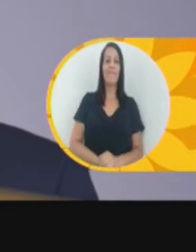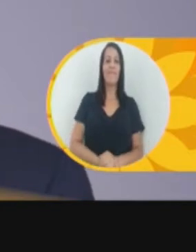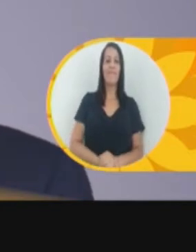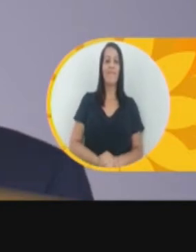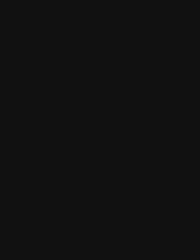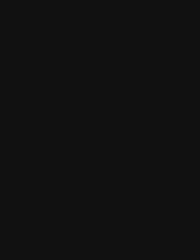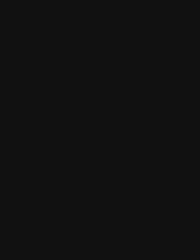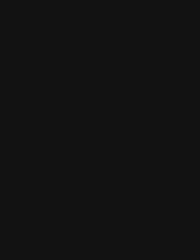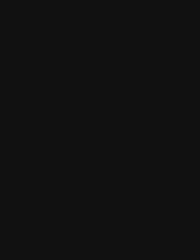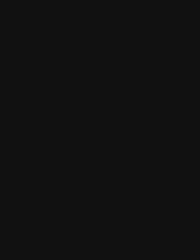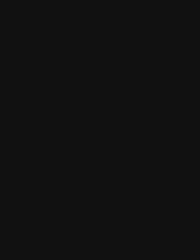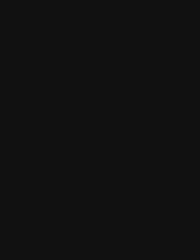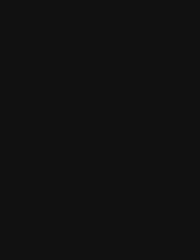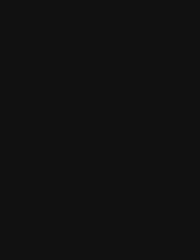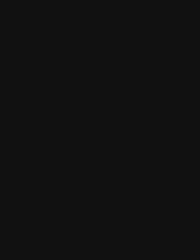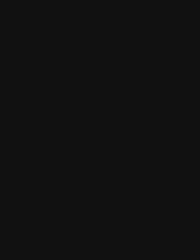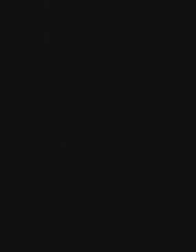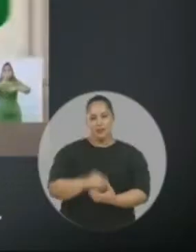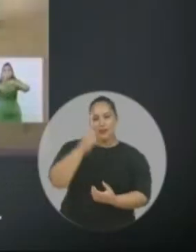prefeito.